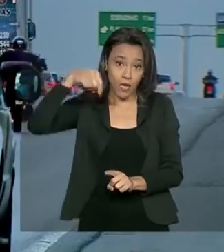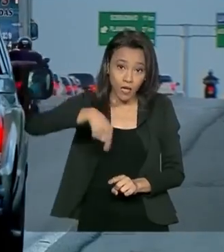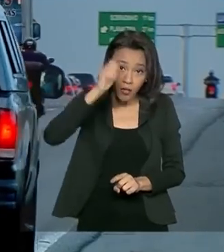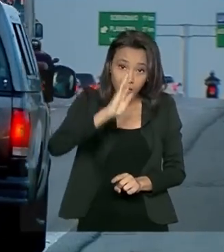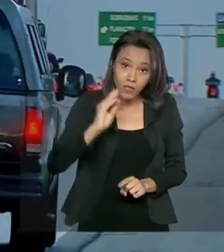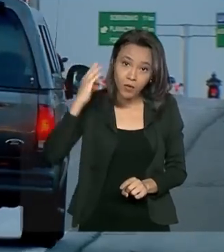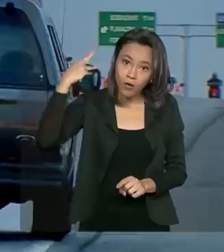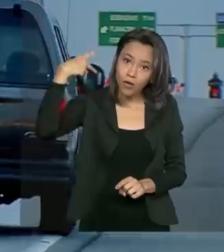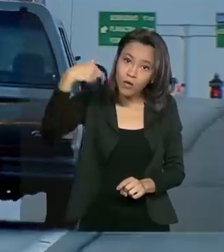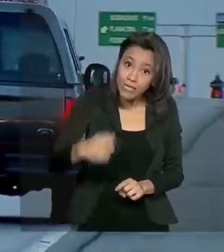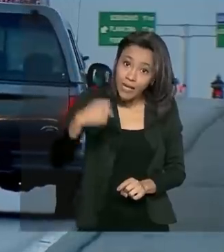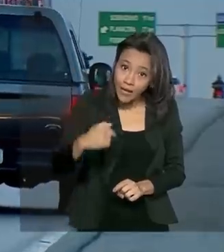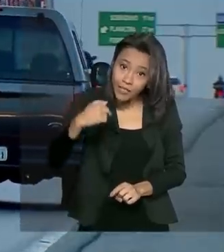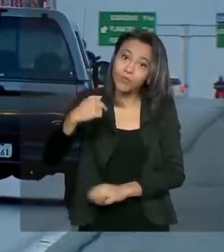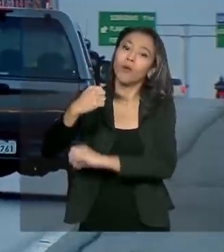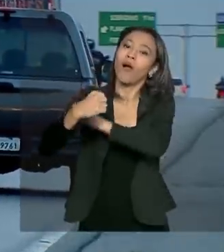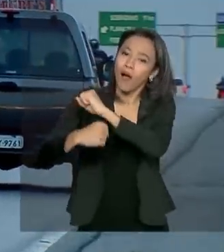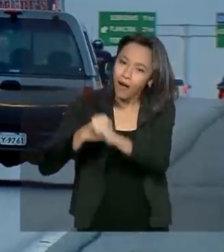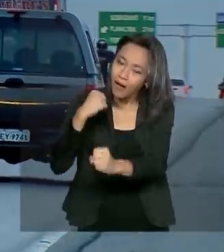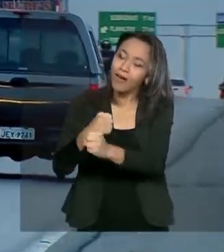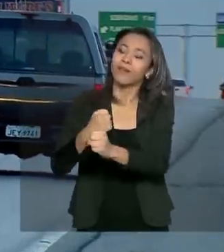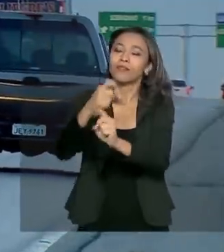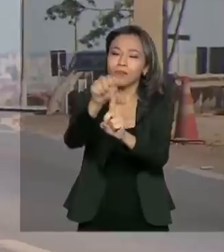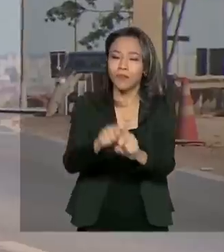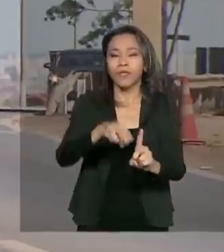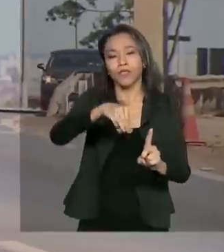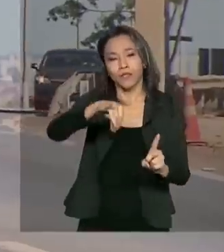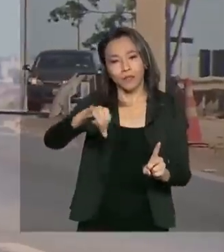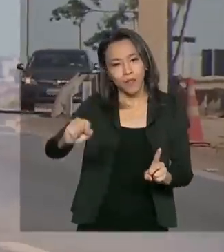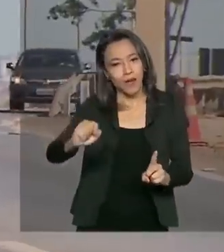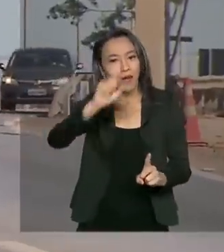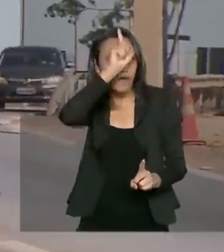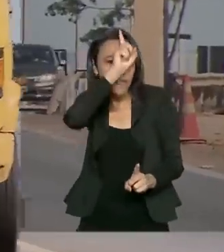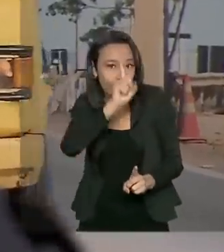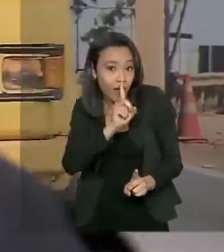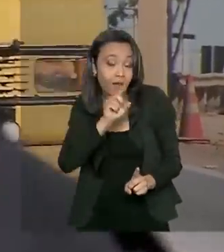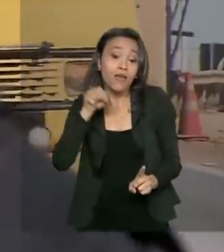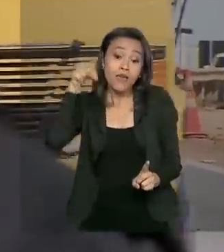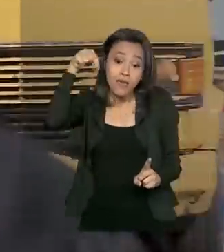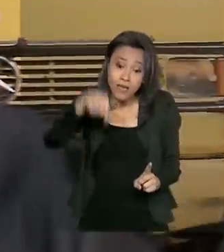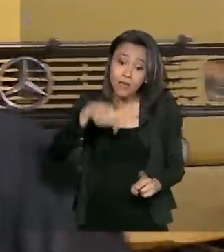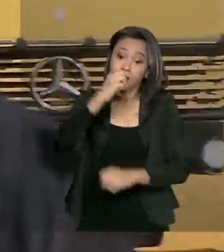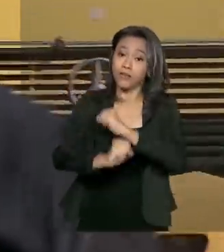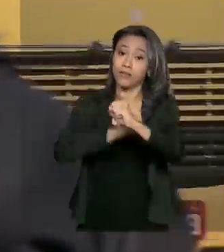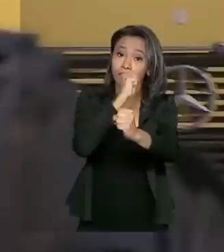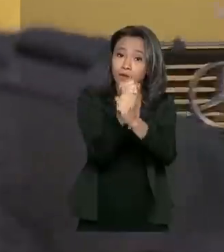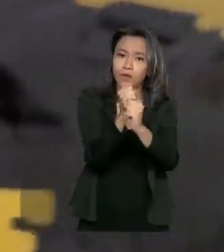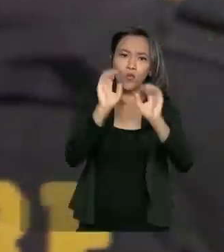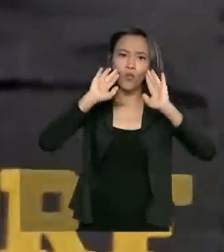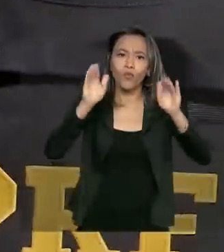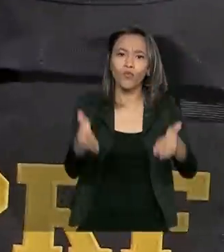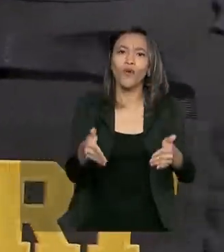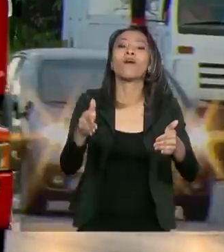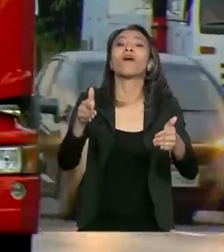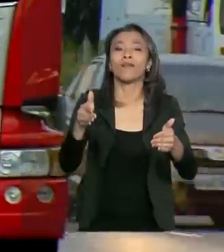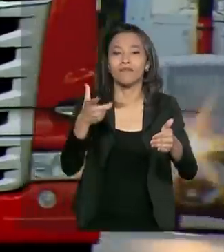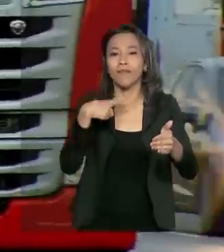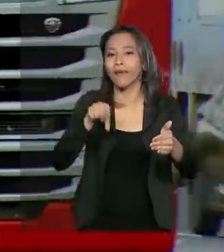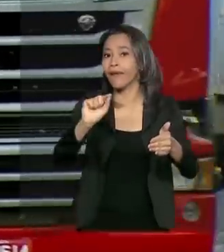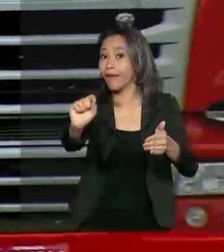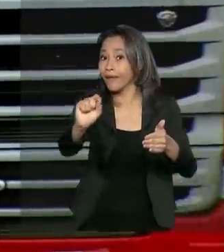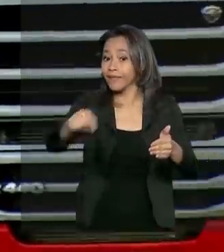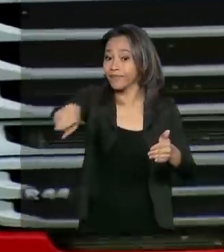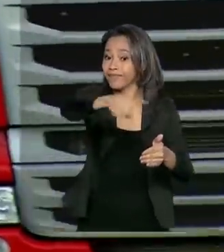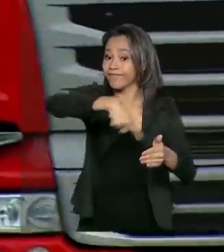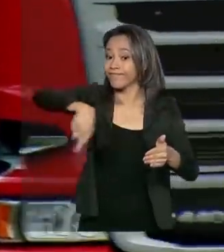o sétimo ano da campanha Maio Amarelo. E este ano, a campanha é direcionada a eles, profissionais